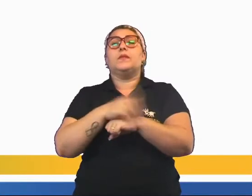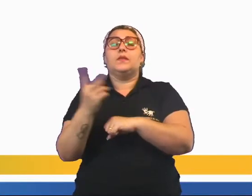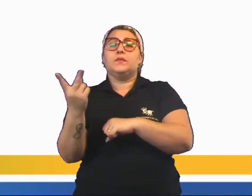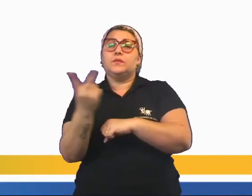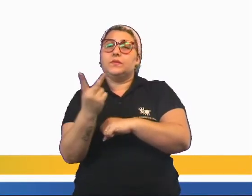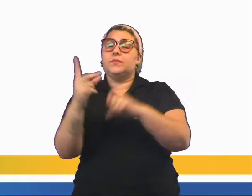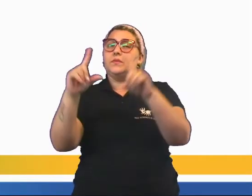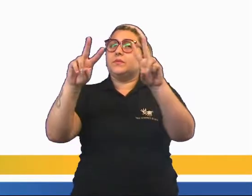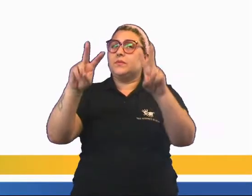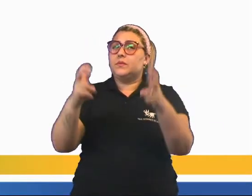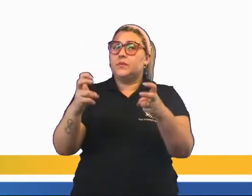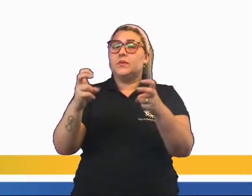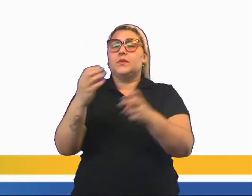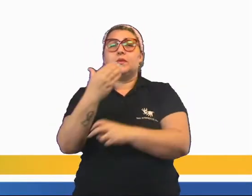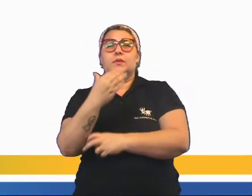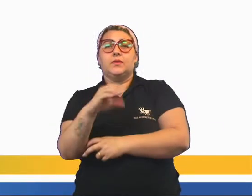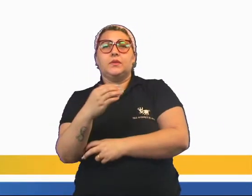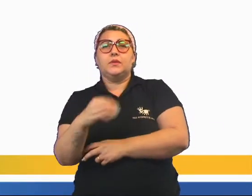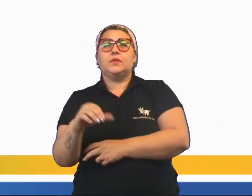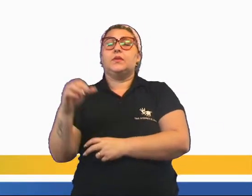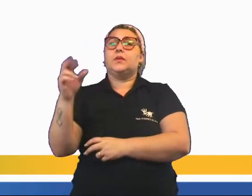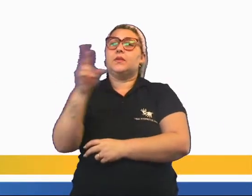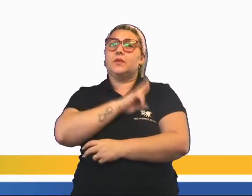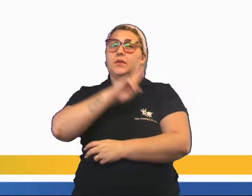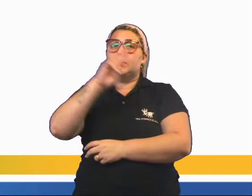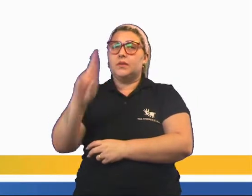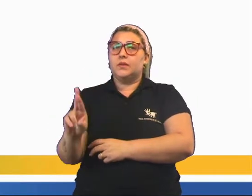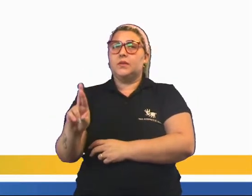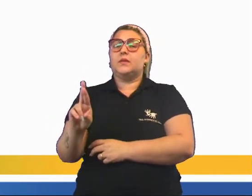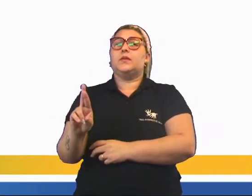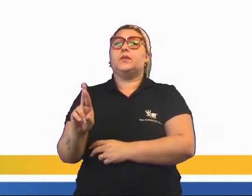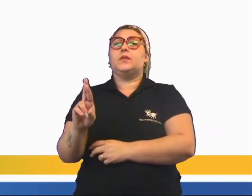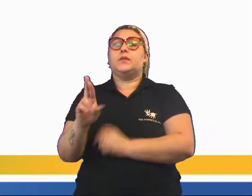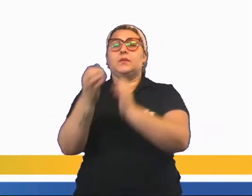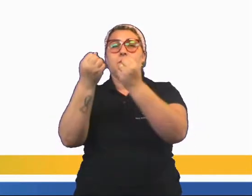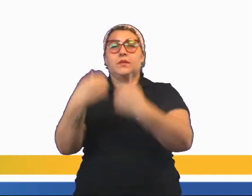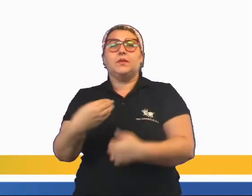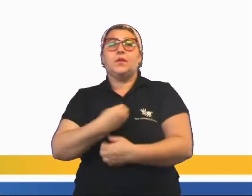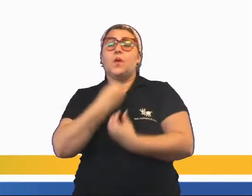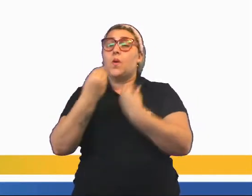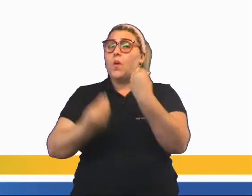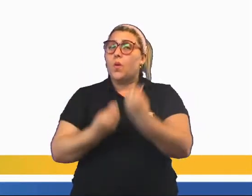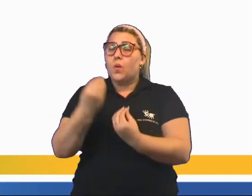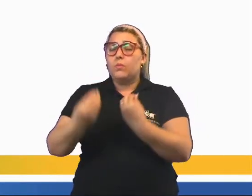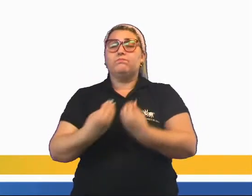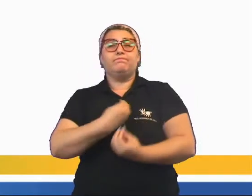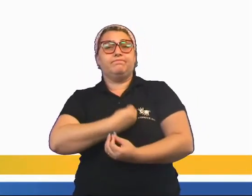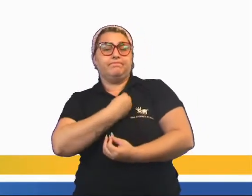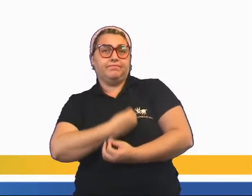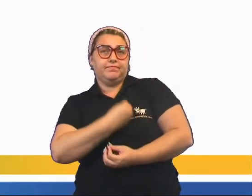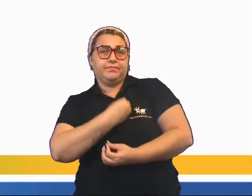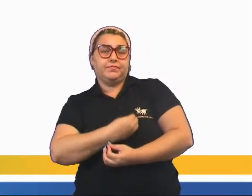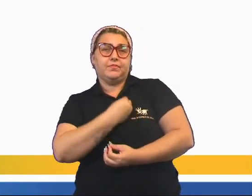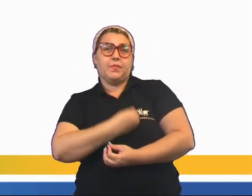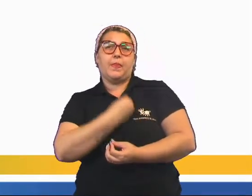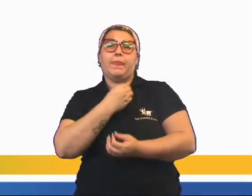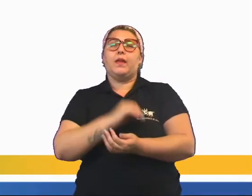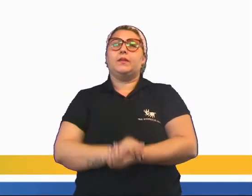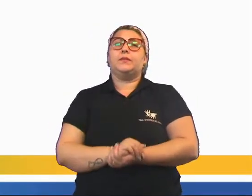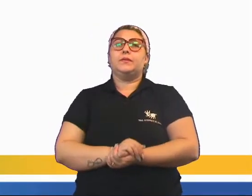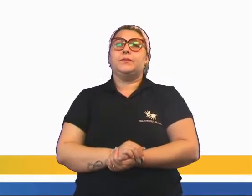é? Então, vamos ver ciência e religião e a definição de vida. Como é a vida em relação à definição,